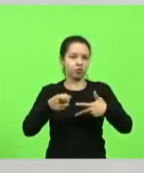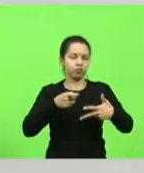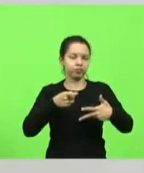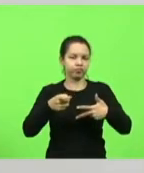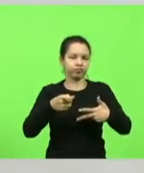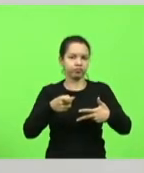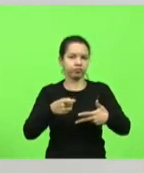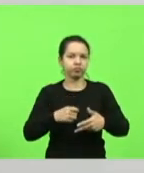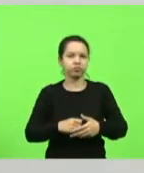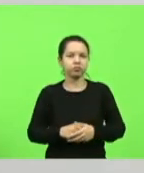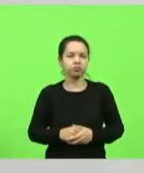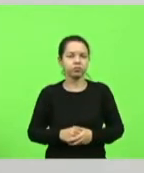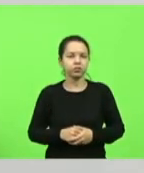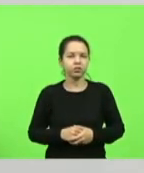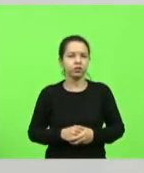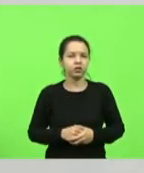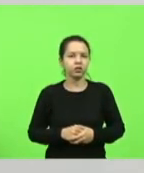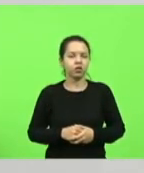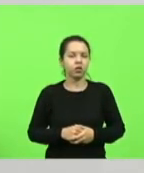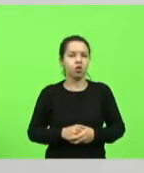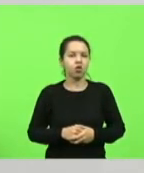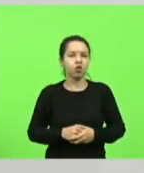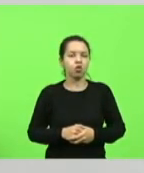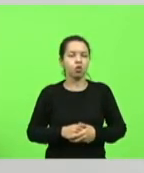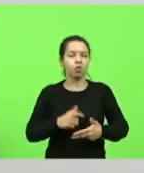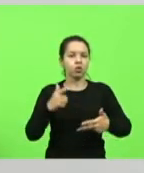do poder judiciário